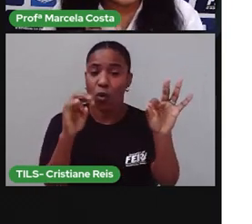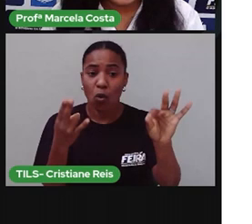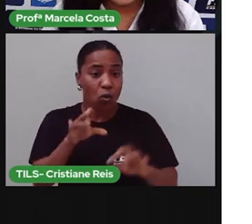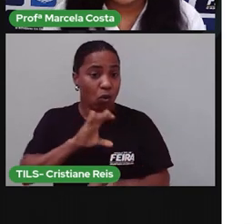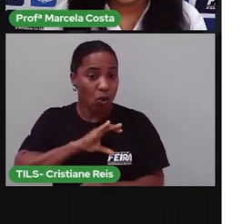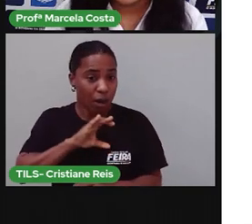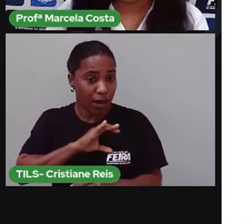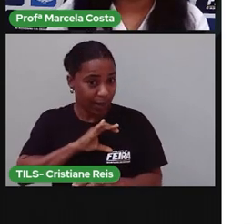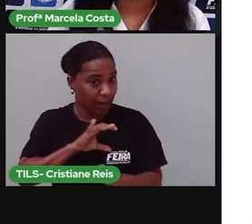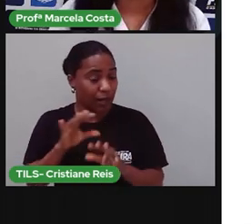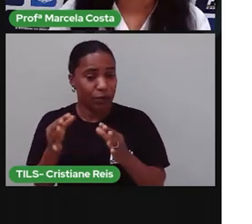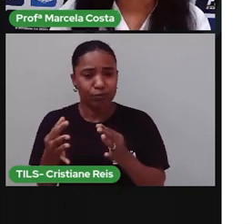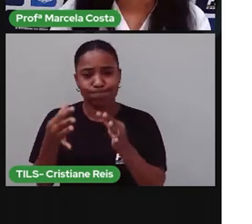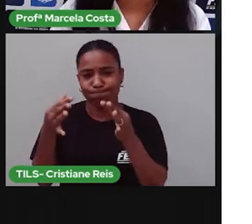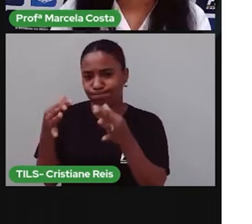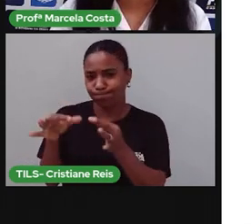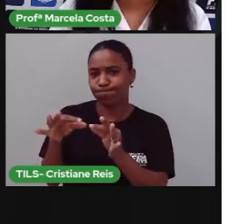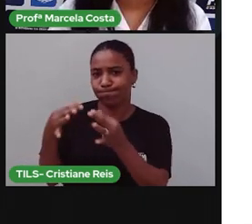Pensa nisso, tá?